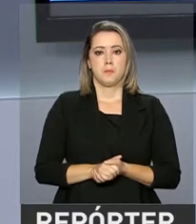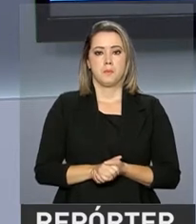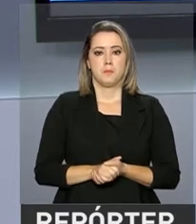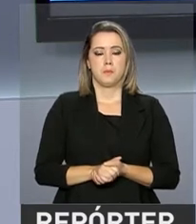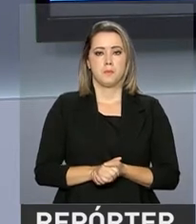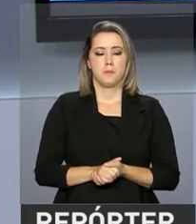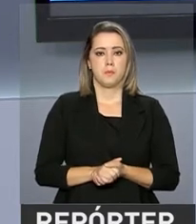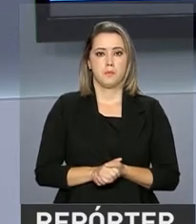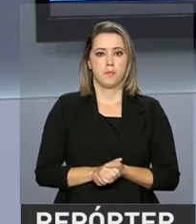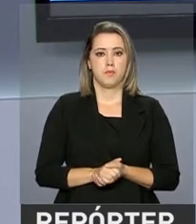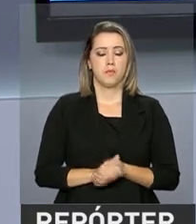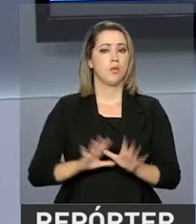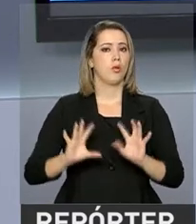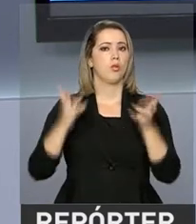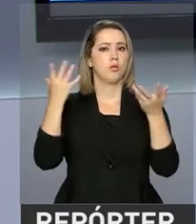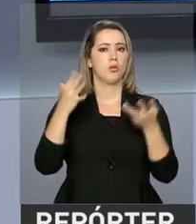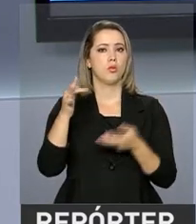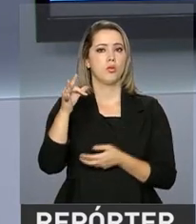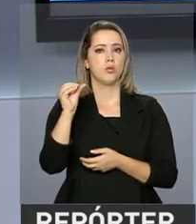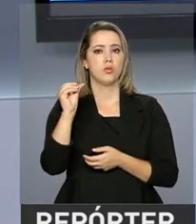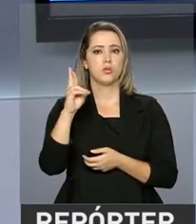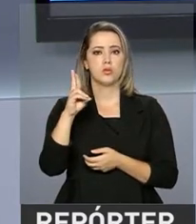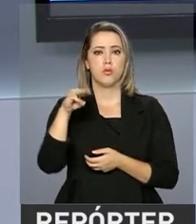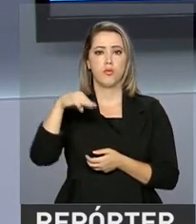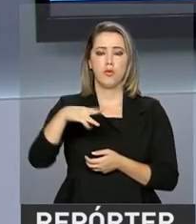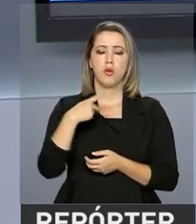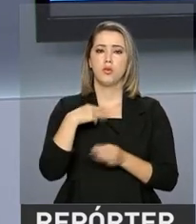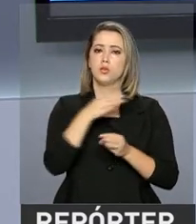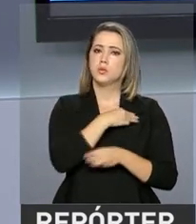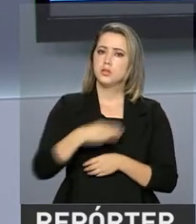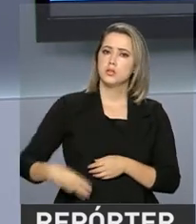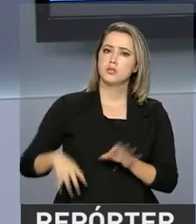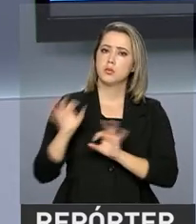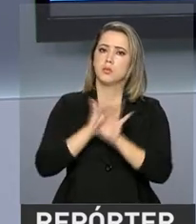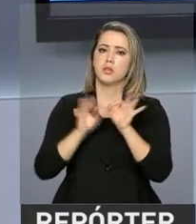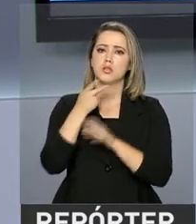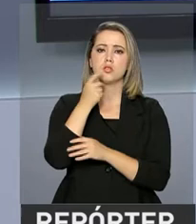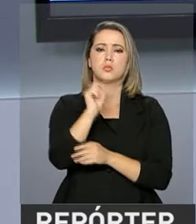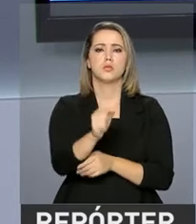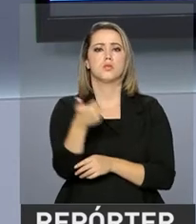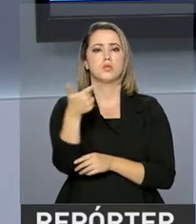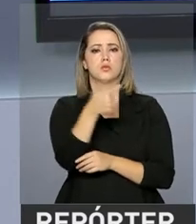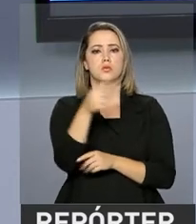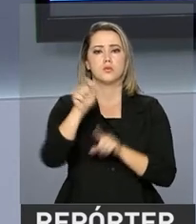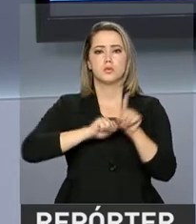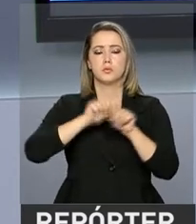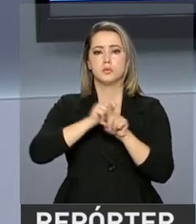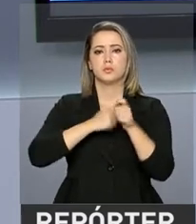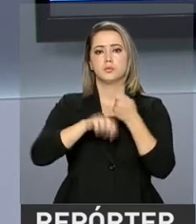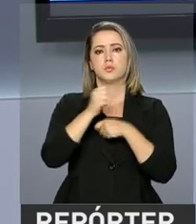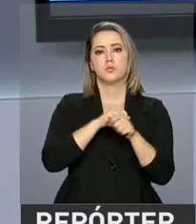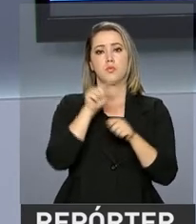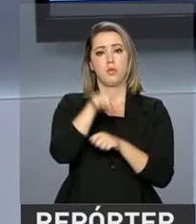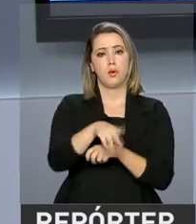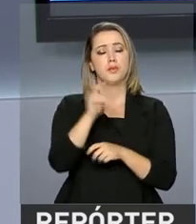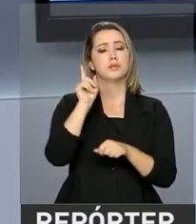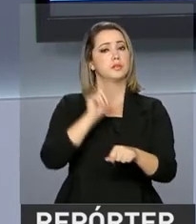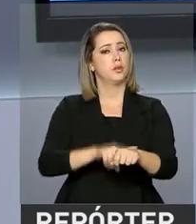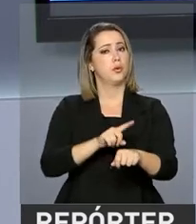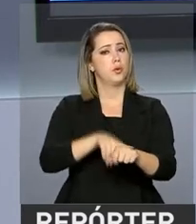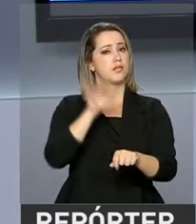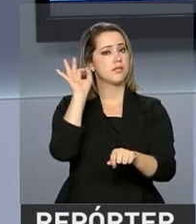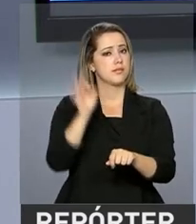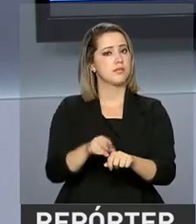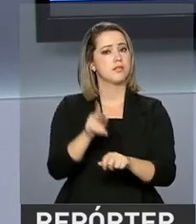Durante o Fórum, o ministro do Planejamento fez um balanço dos últimos 12 meses da economia. E disse que essa é a hora